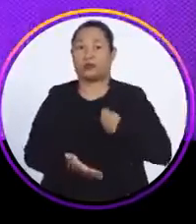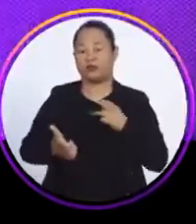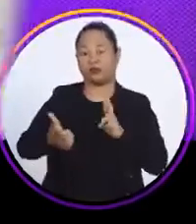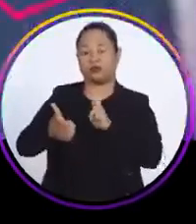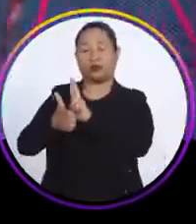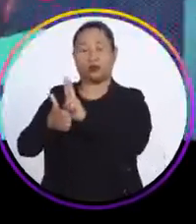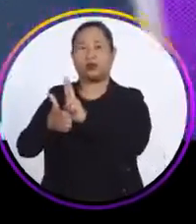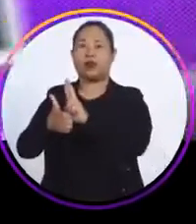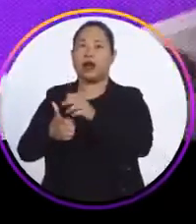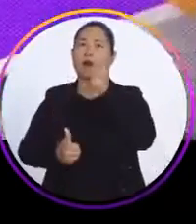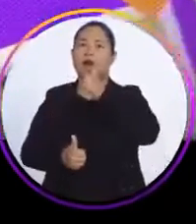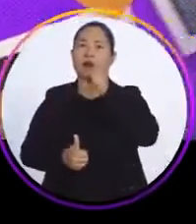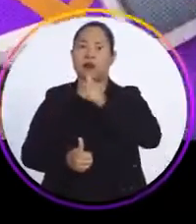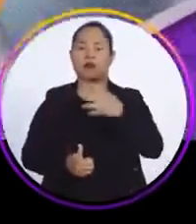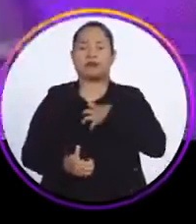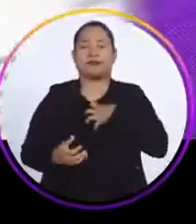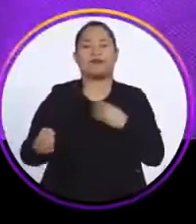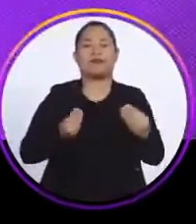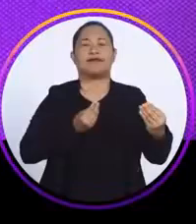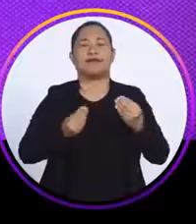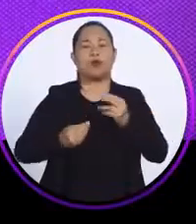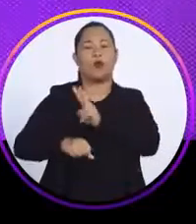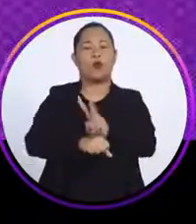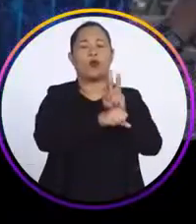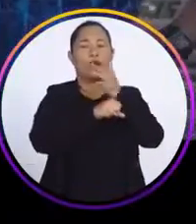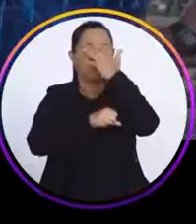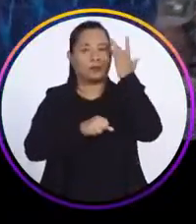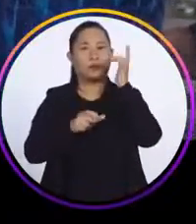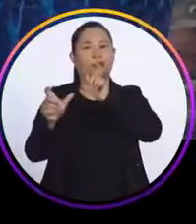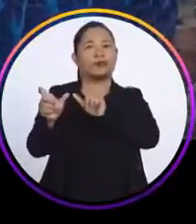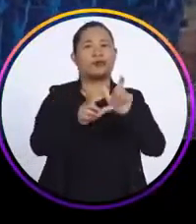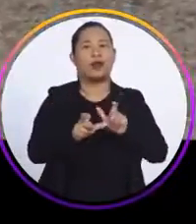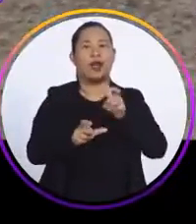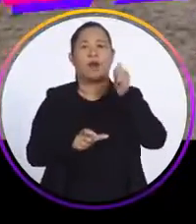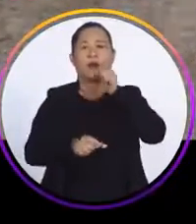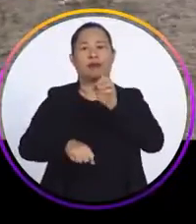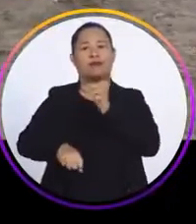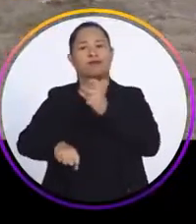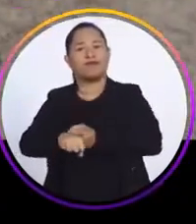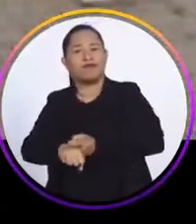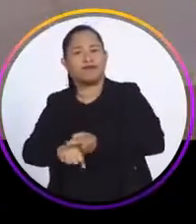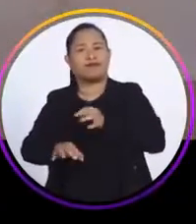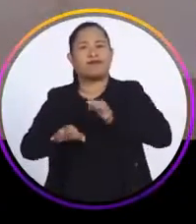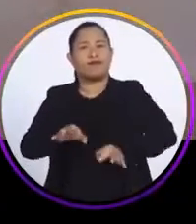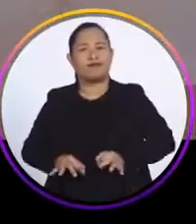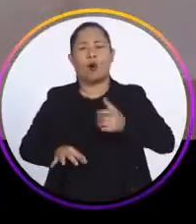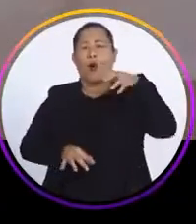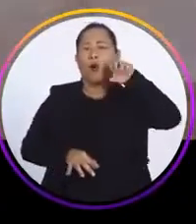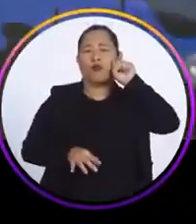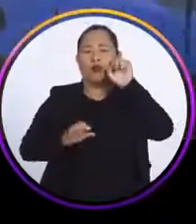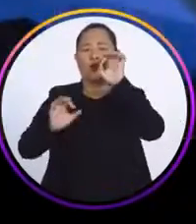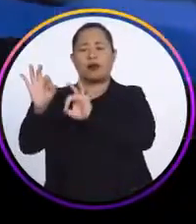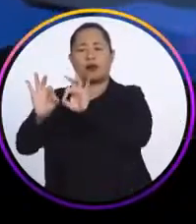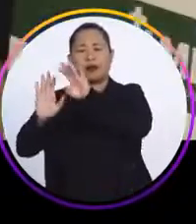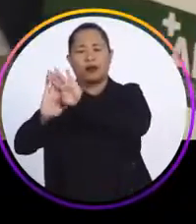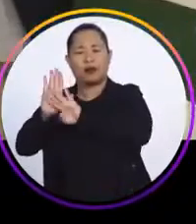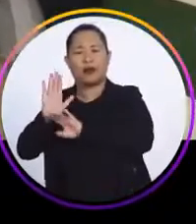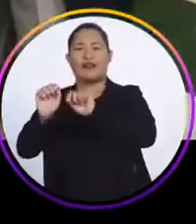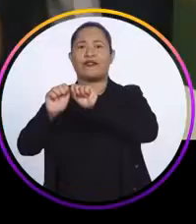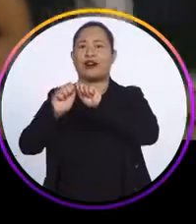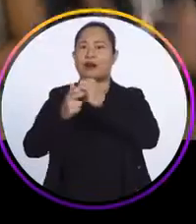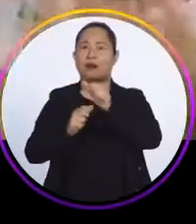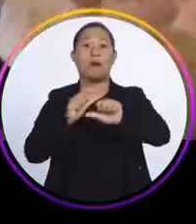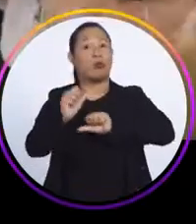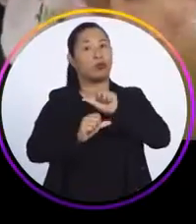delegada e procuradora. Uma mulher sensível, que cuida das pessoas. Uma mulher rocheda, que ouve, planeja e